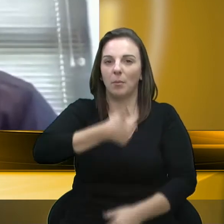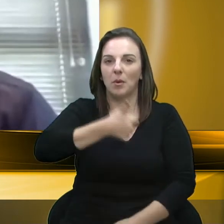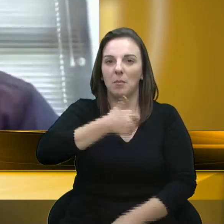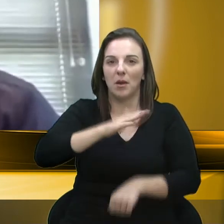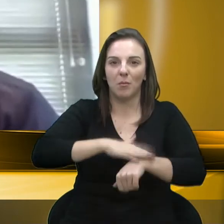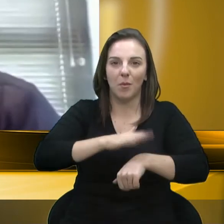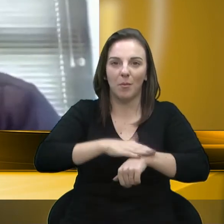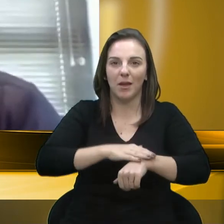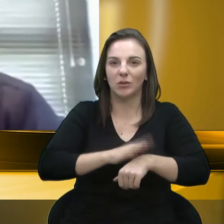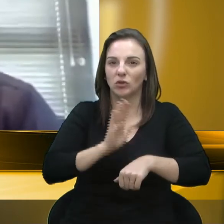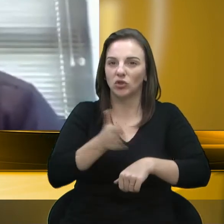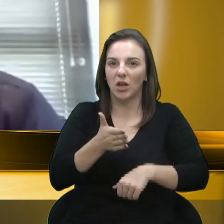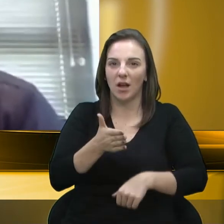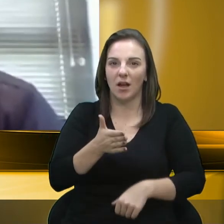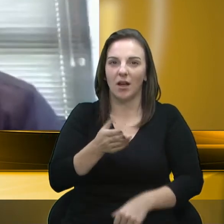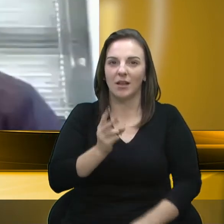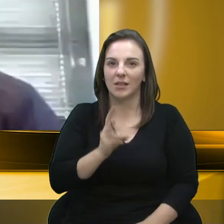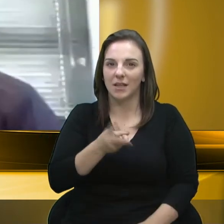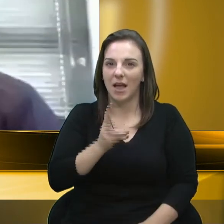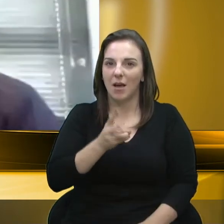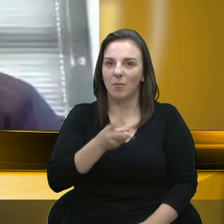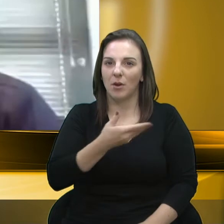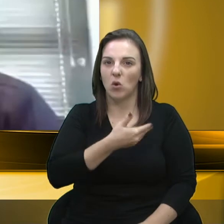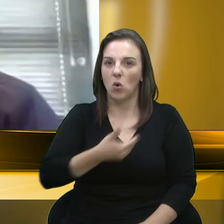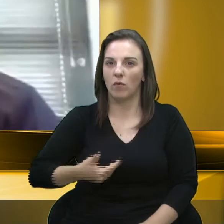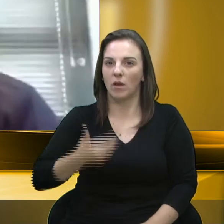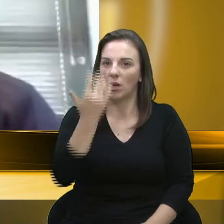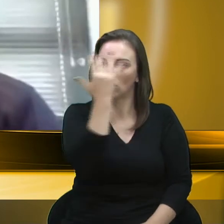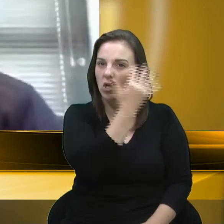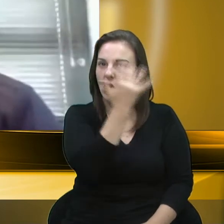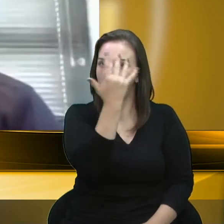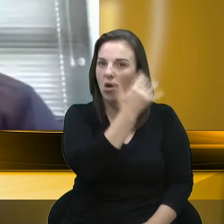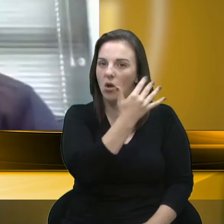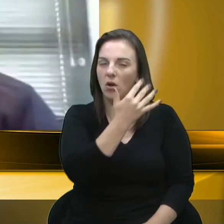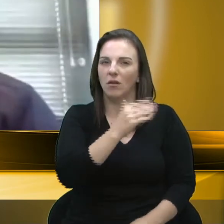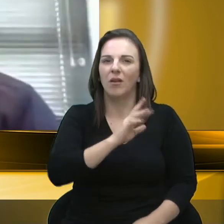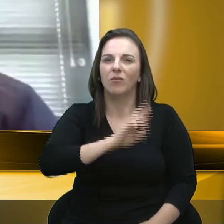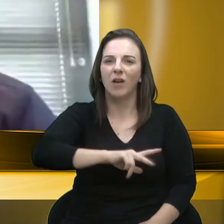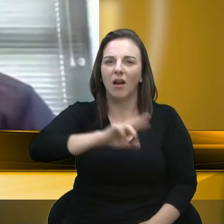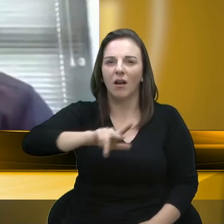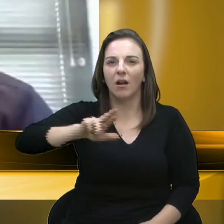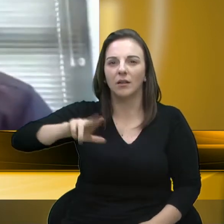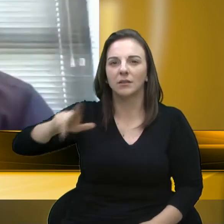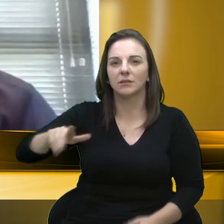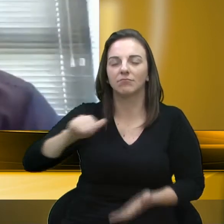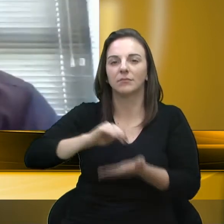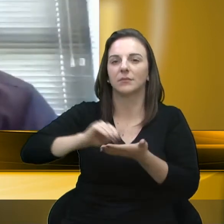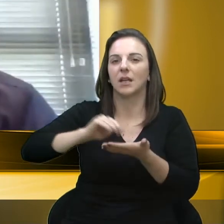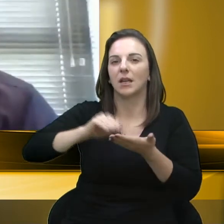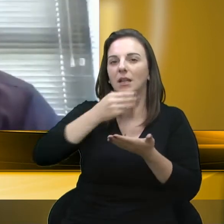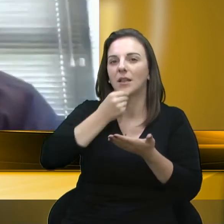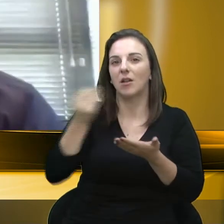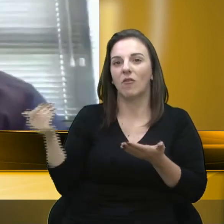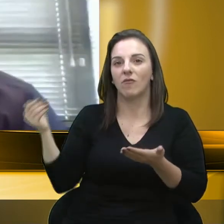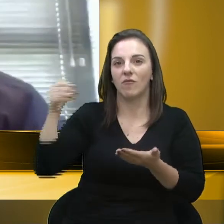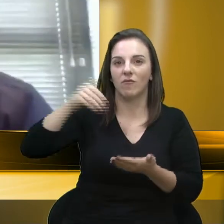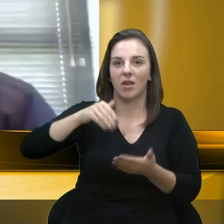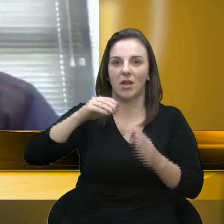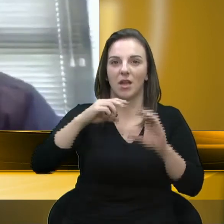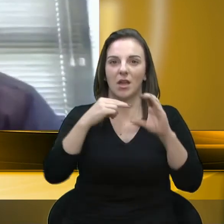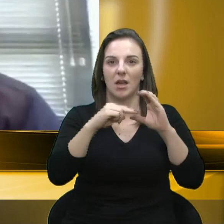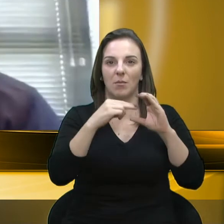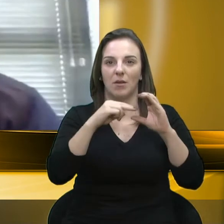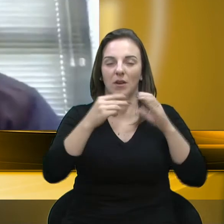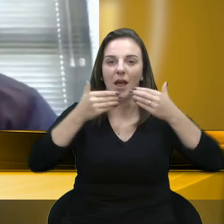o governo Adiló, por várias vezes, os secretários vieram, foram até a Câmara, nos abrir